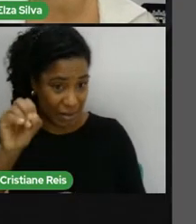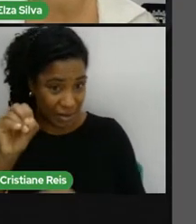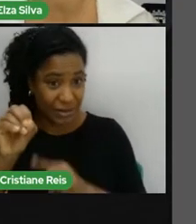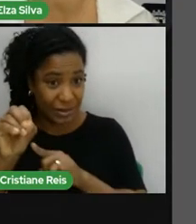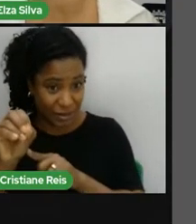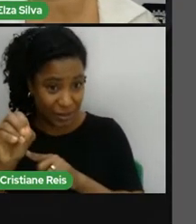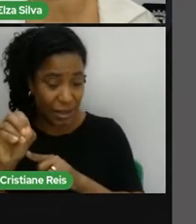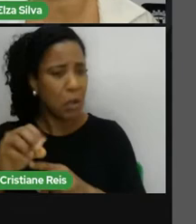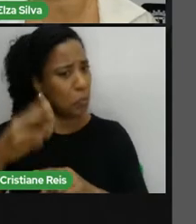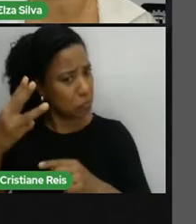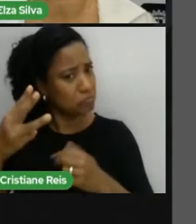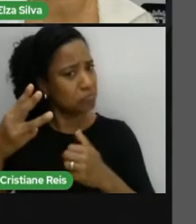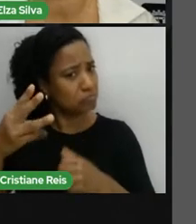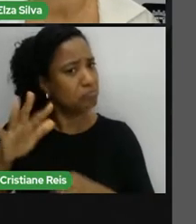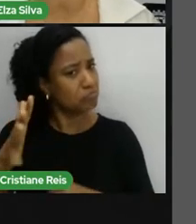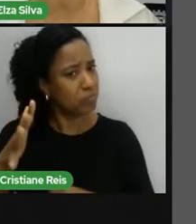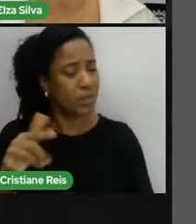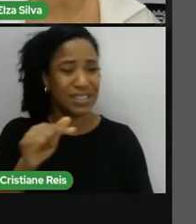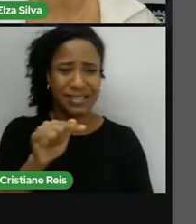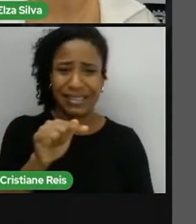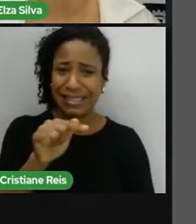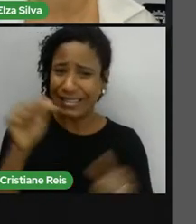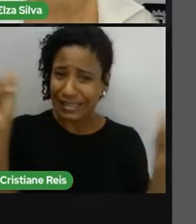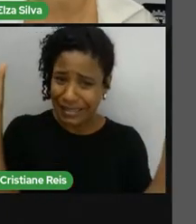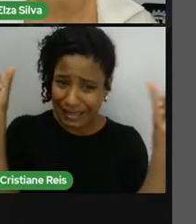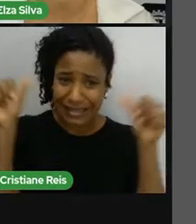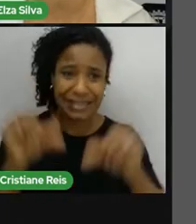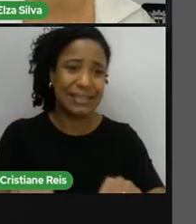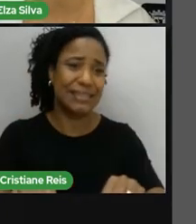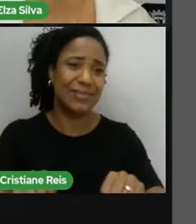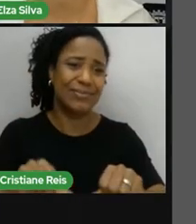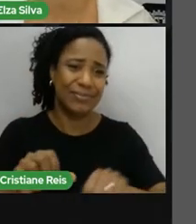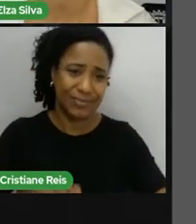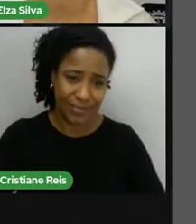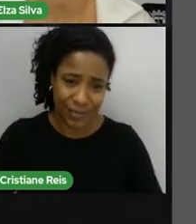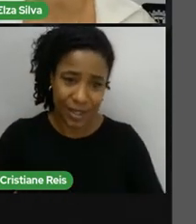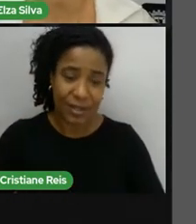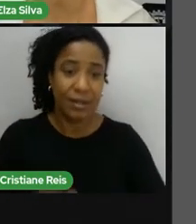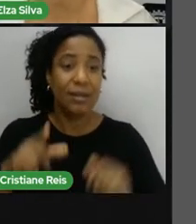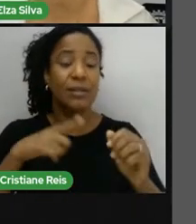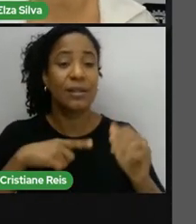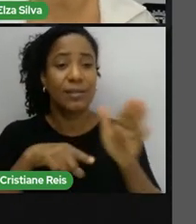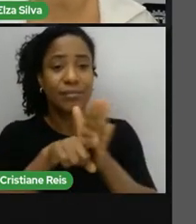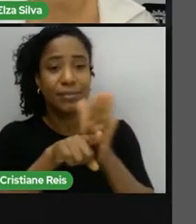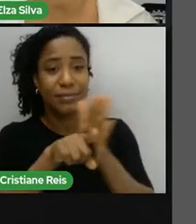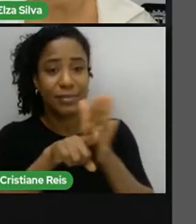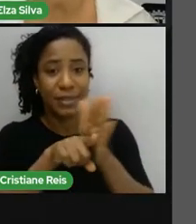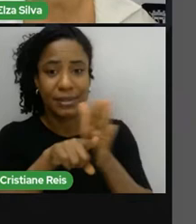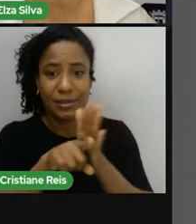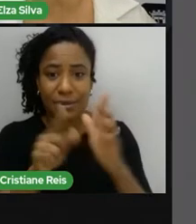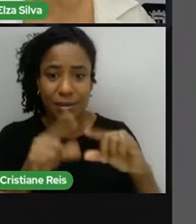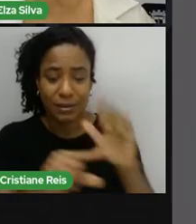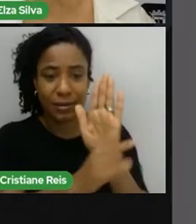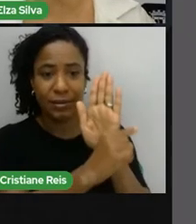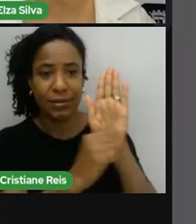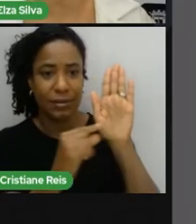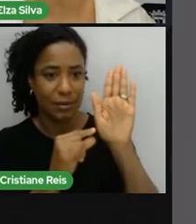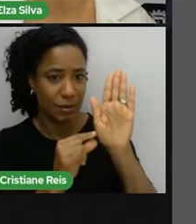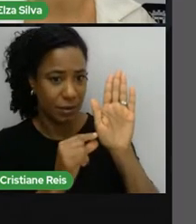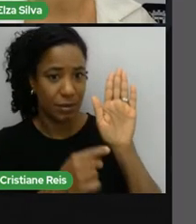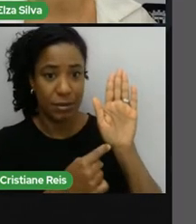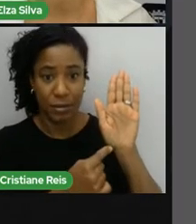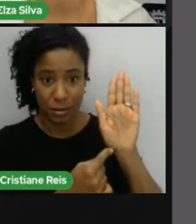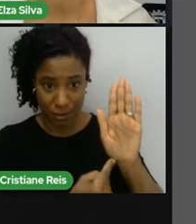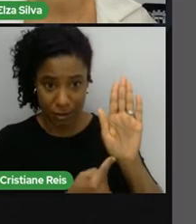piorando ainda mais. Conforme dados da pesquisa realizada por Pew Research Center em 2019.